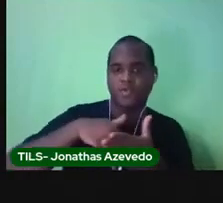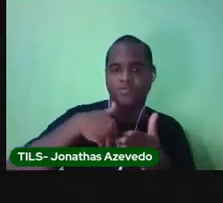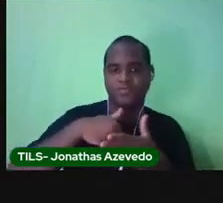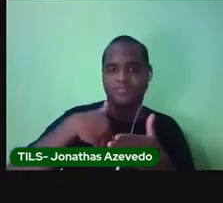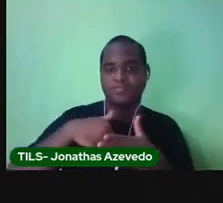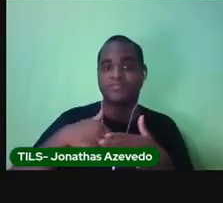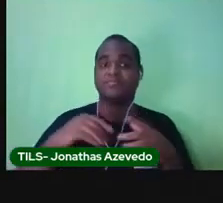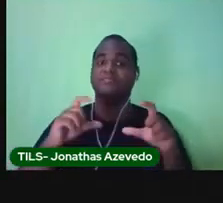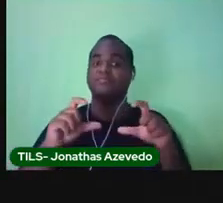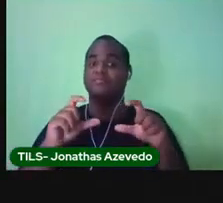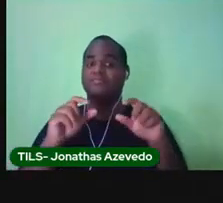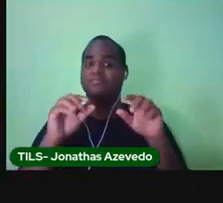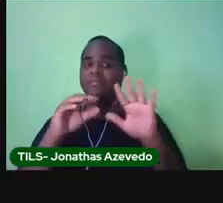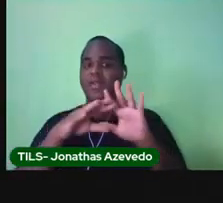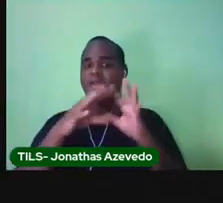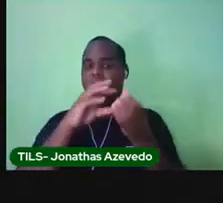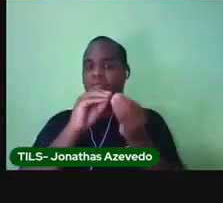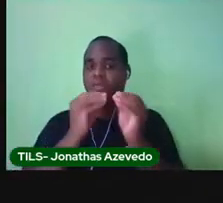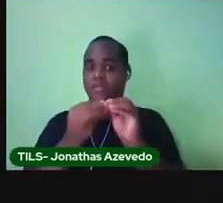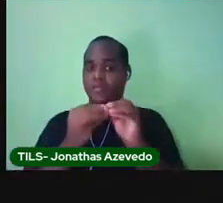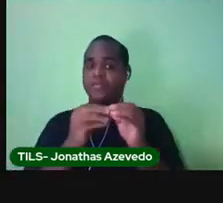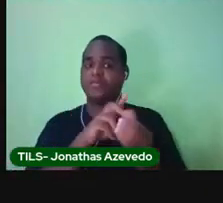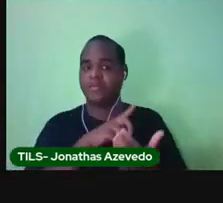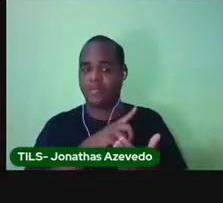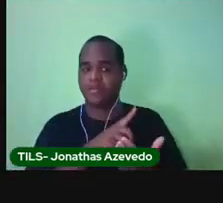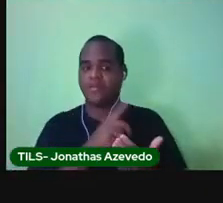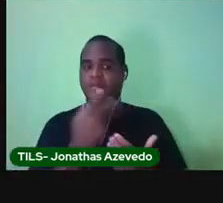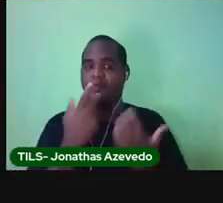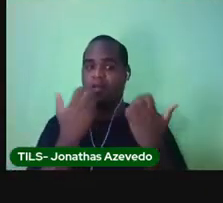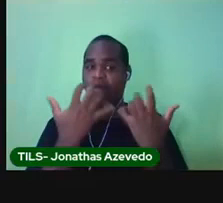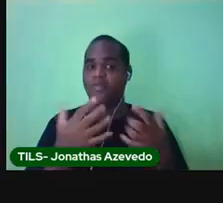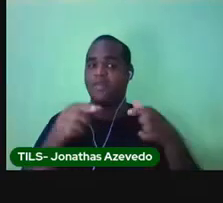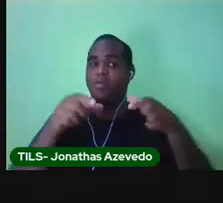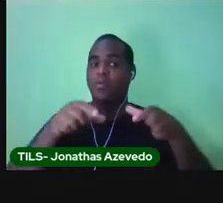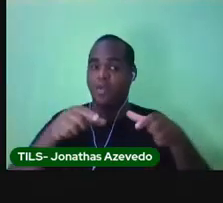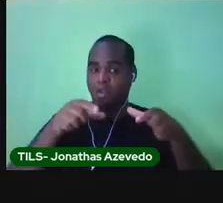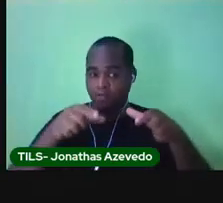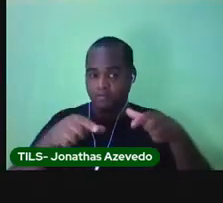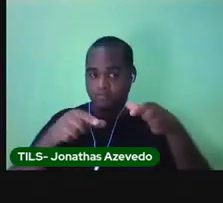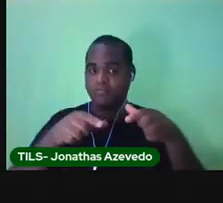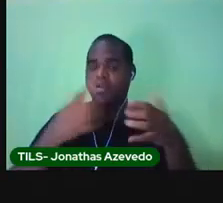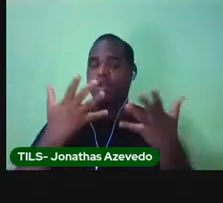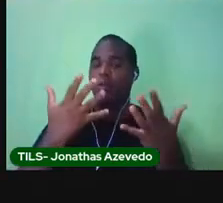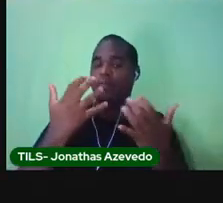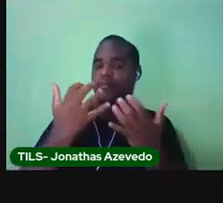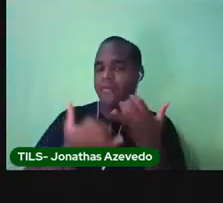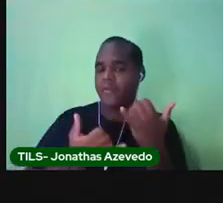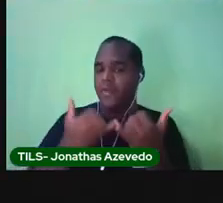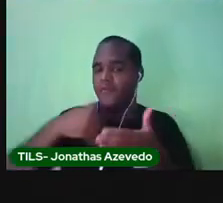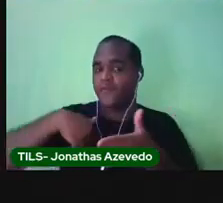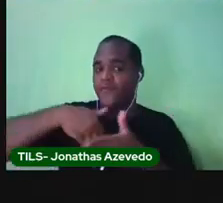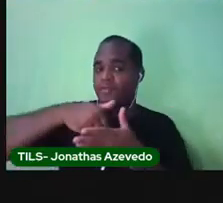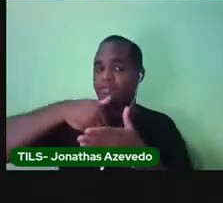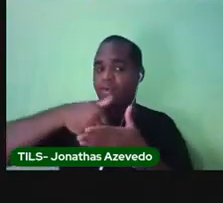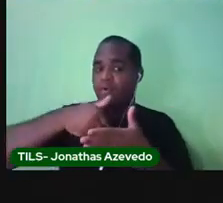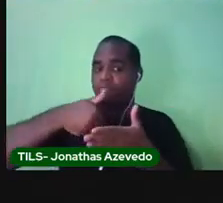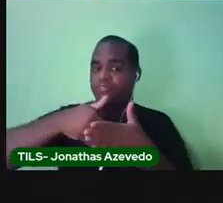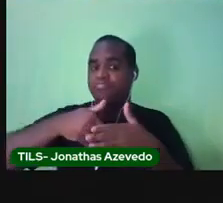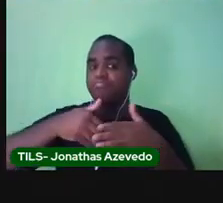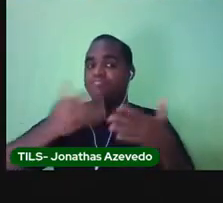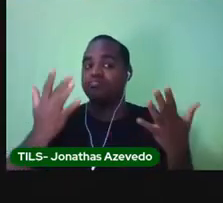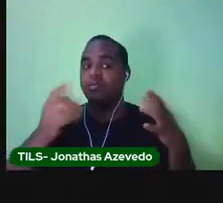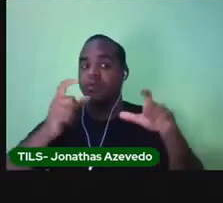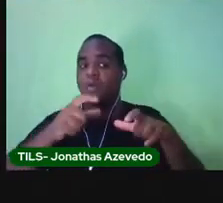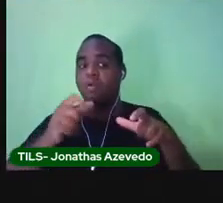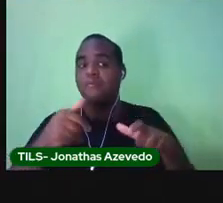No bilhete diz um lugar onde se joga o futebol com esses